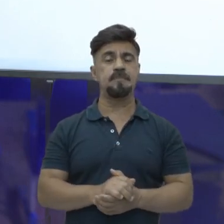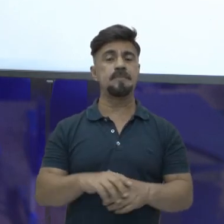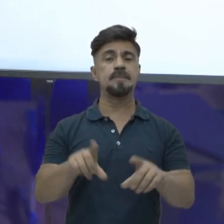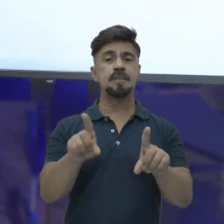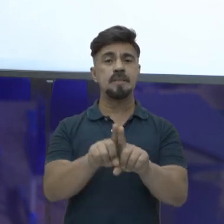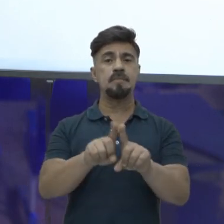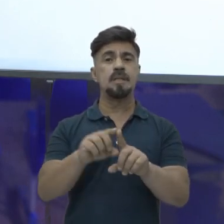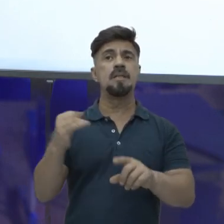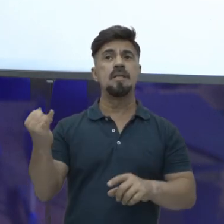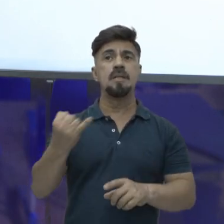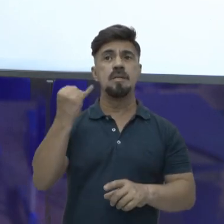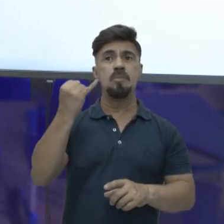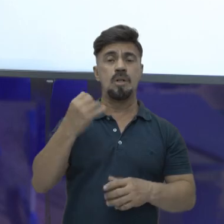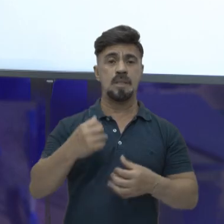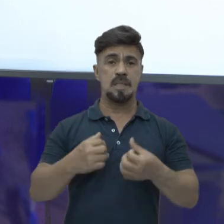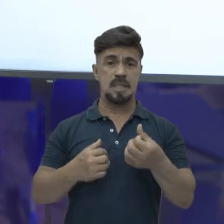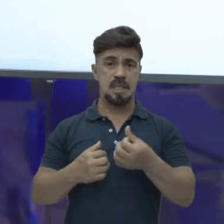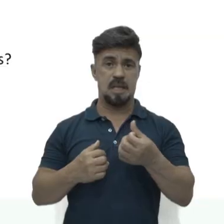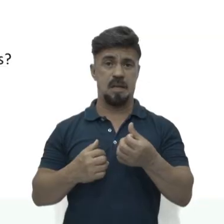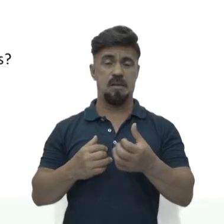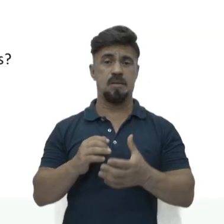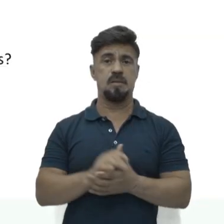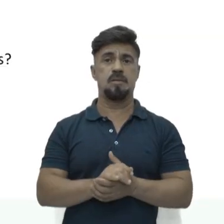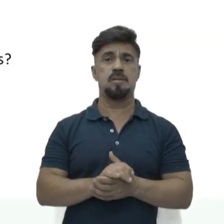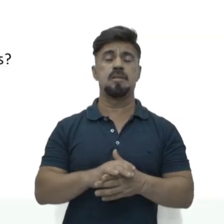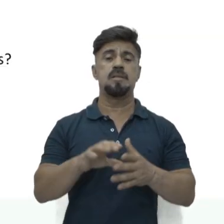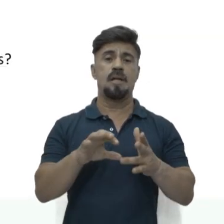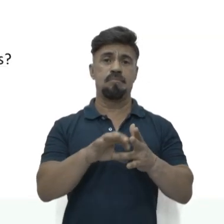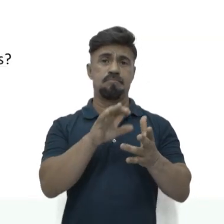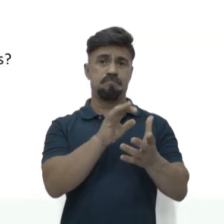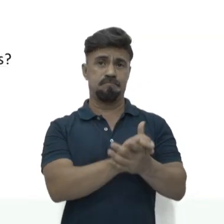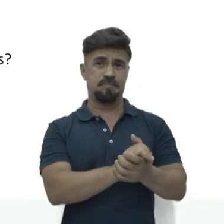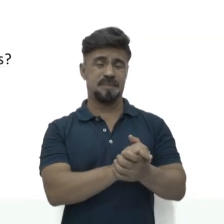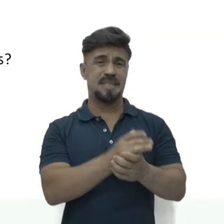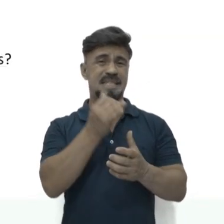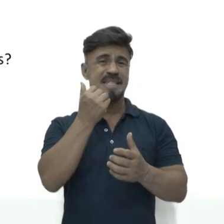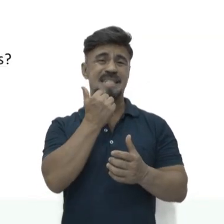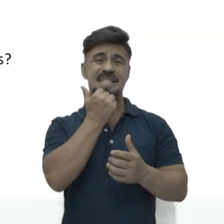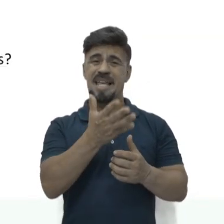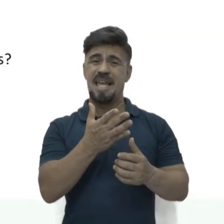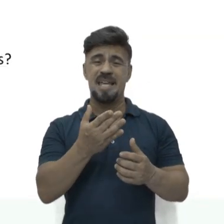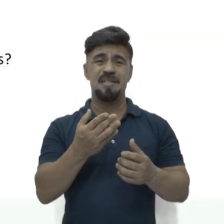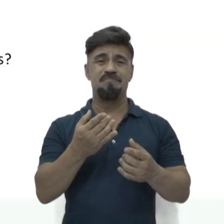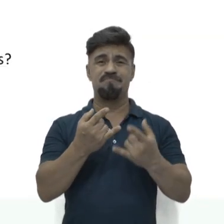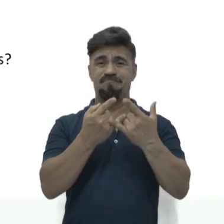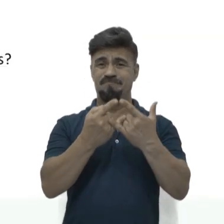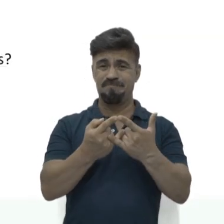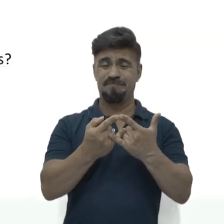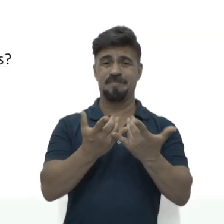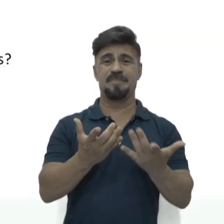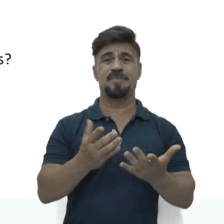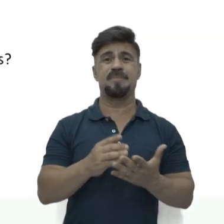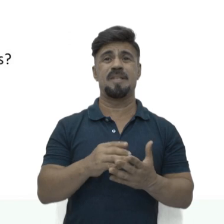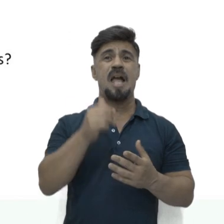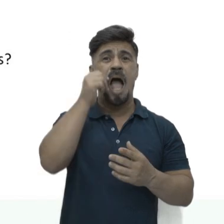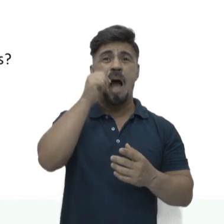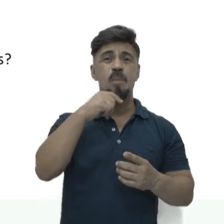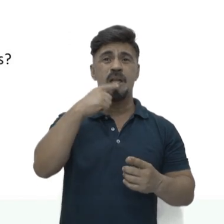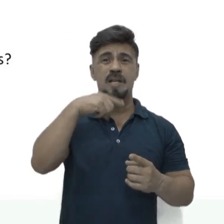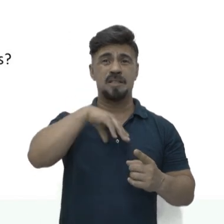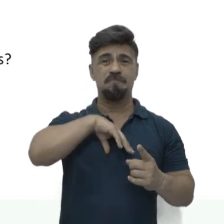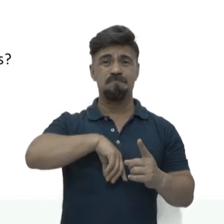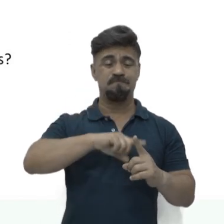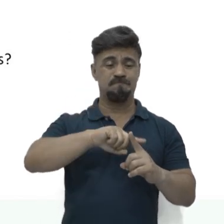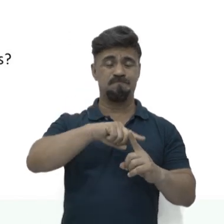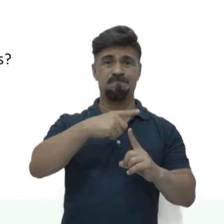questão importante também é essa sexta. Caso haja uma relação sexual sem preservativo, no período fértil da mulher, pode